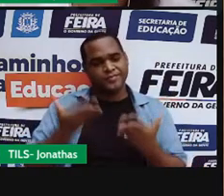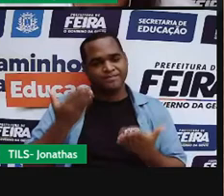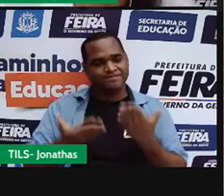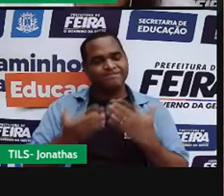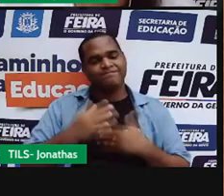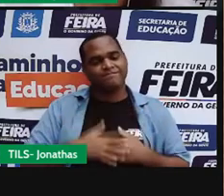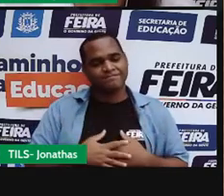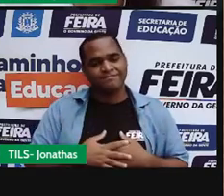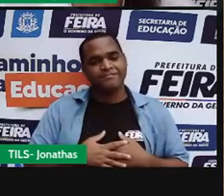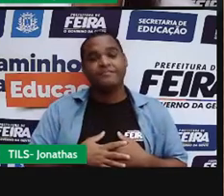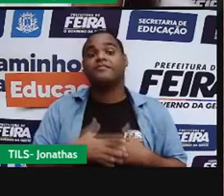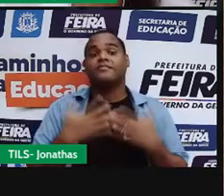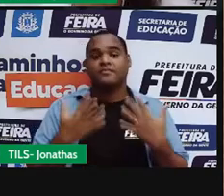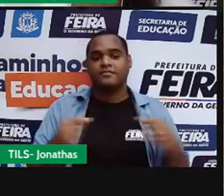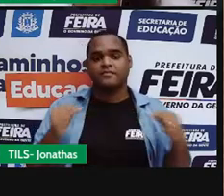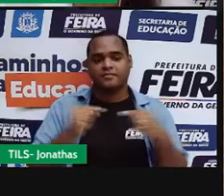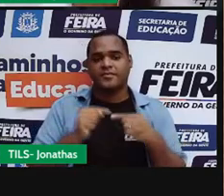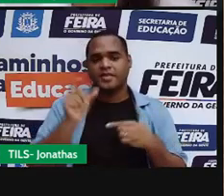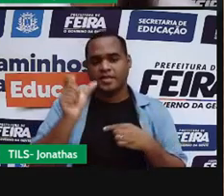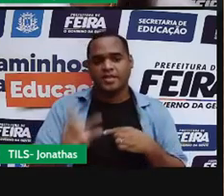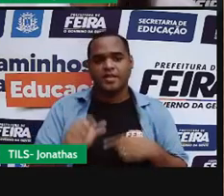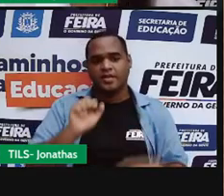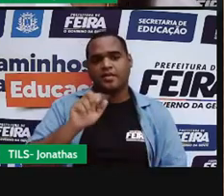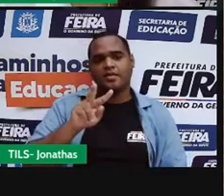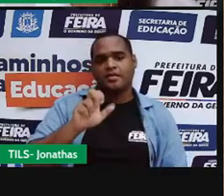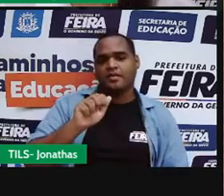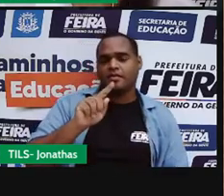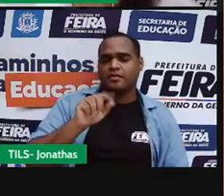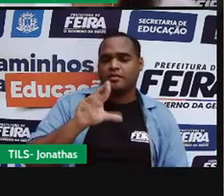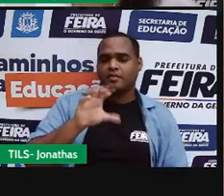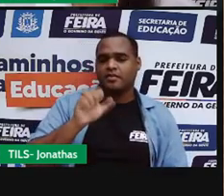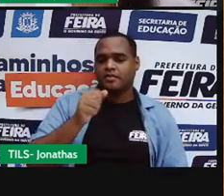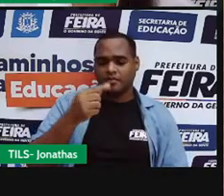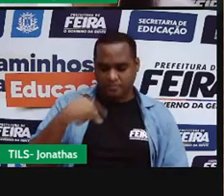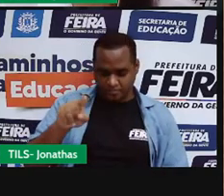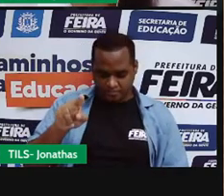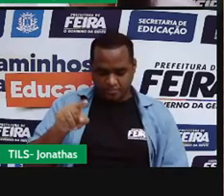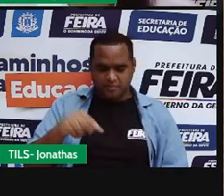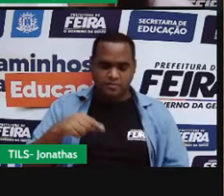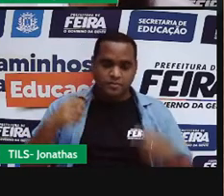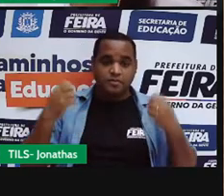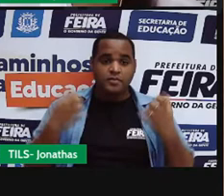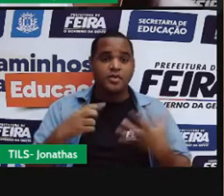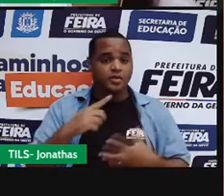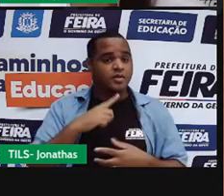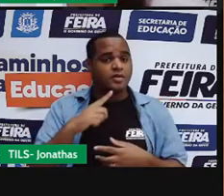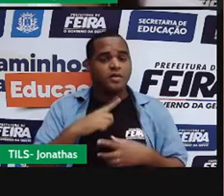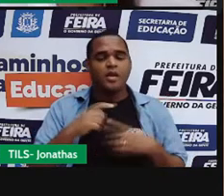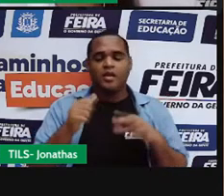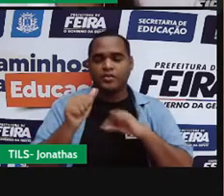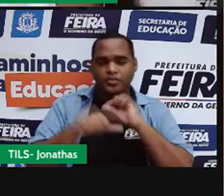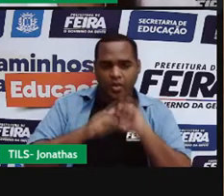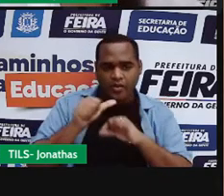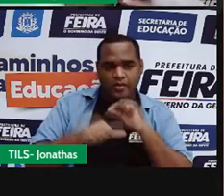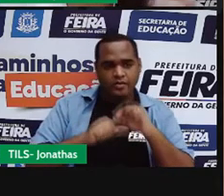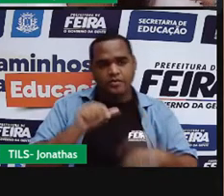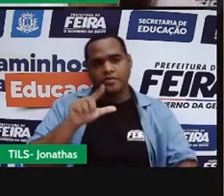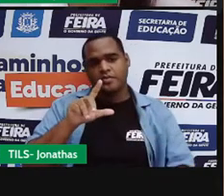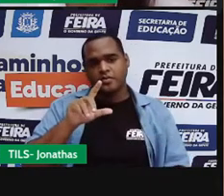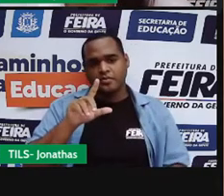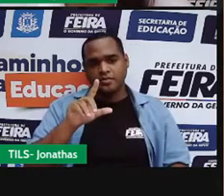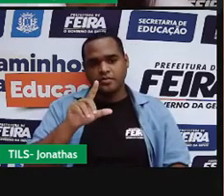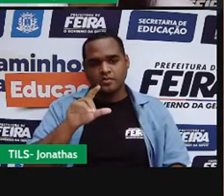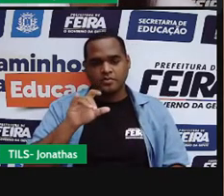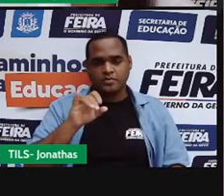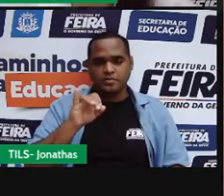é um exemplo de evaporação. E a gente tem essa mudança do líquido para o gasoso de forma